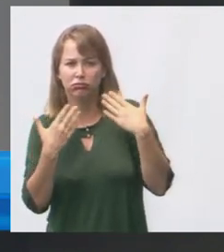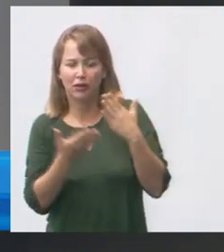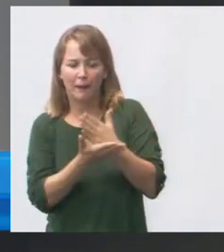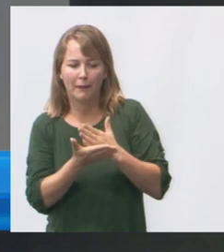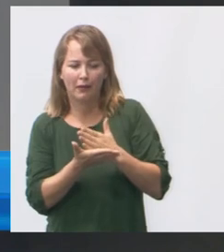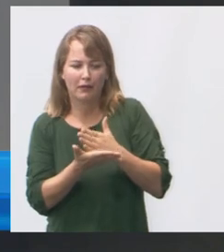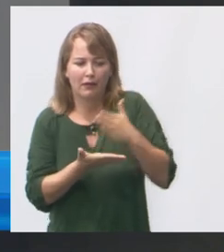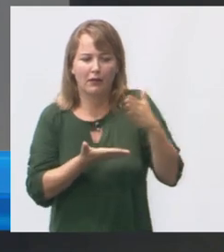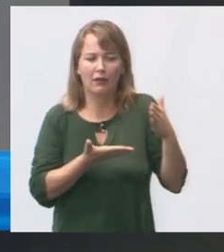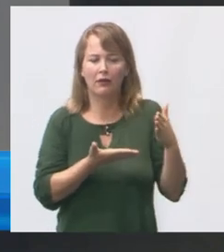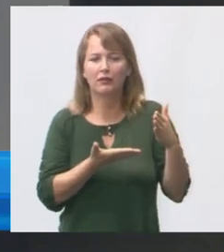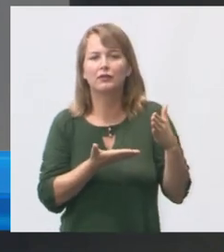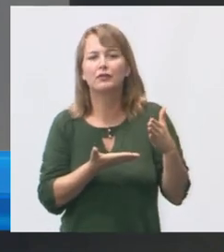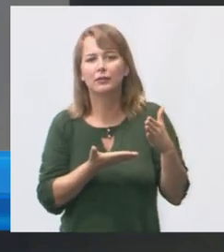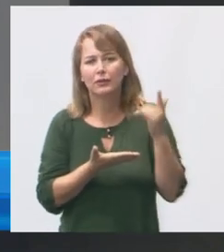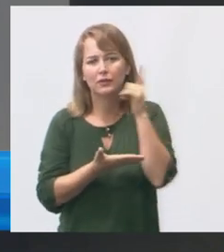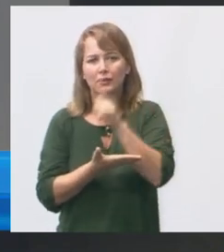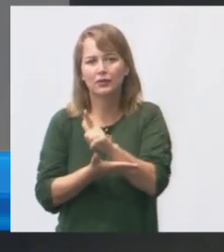metade só